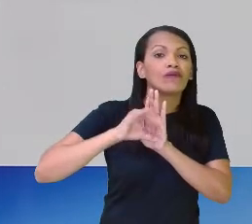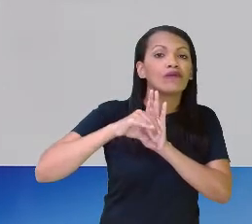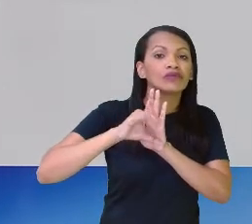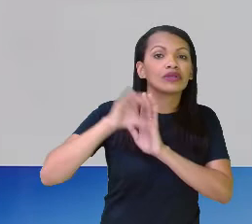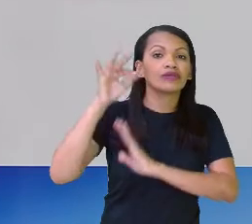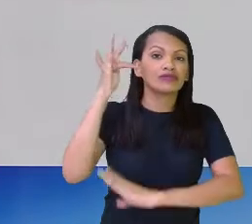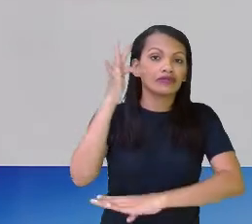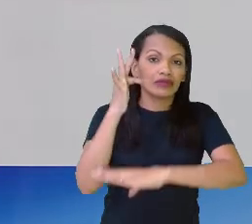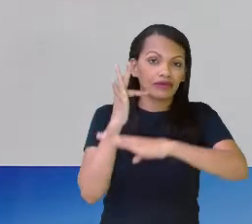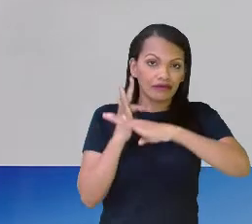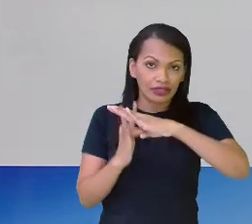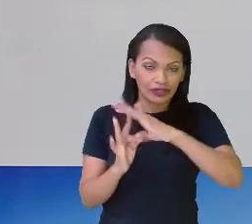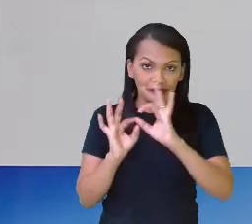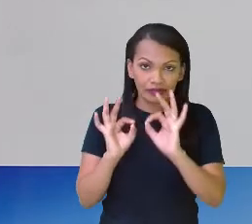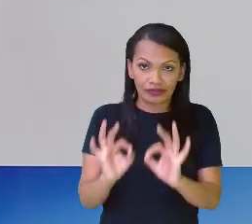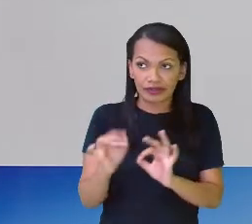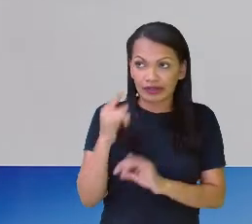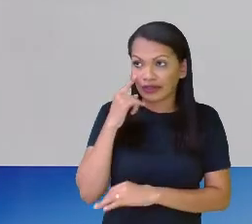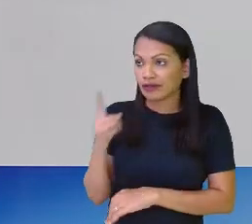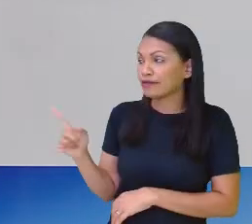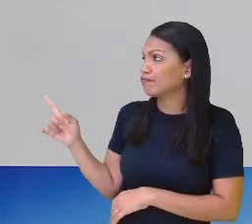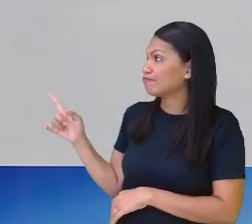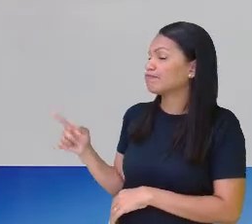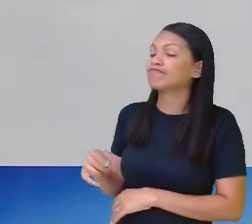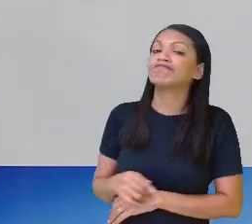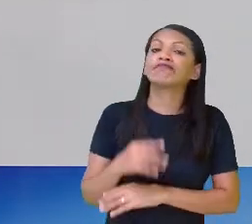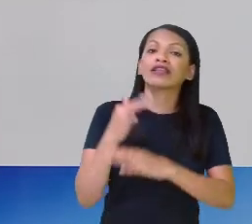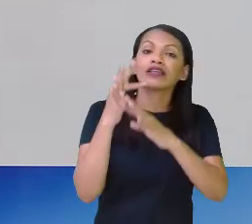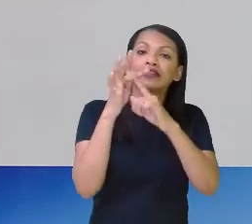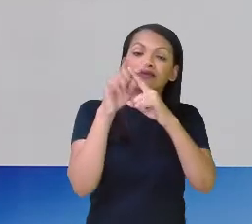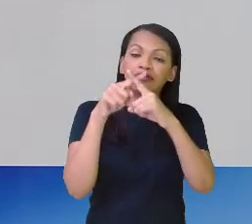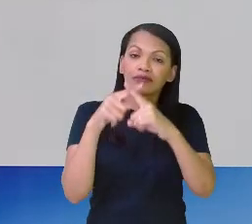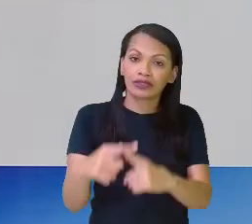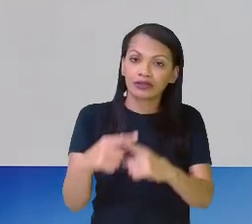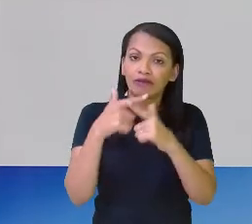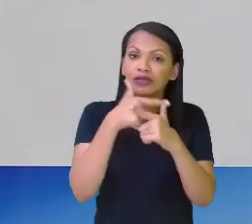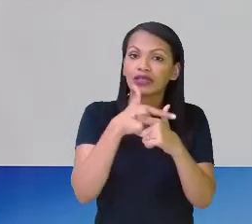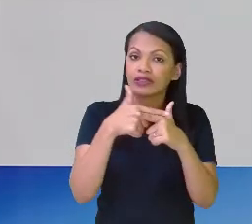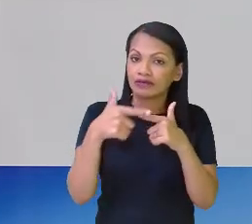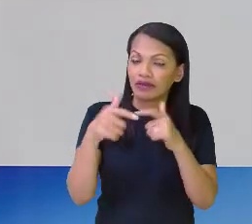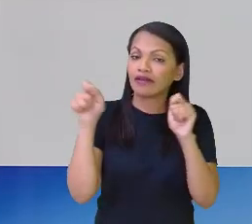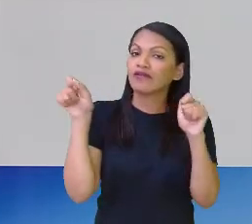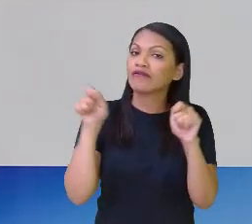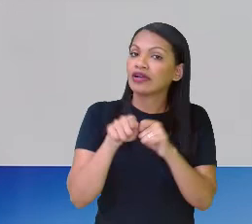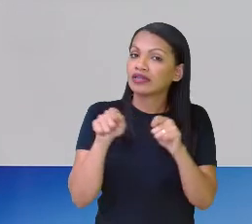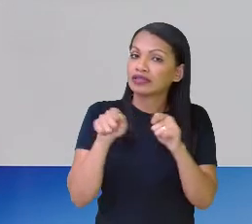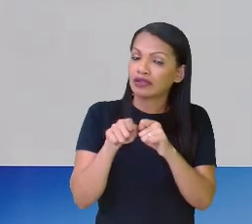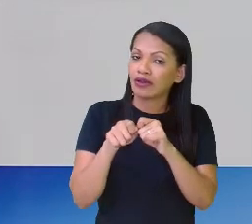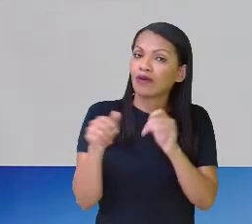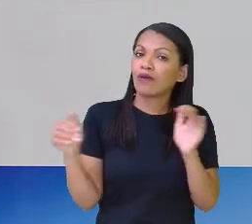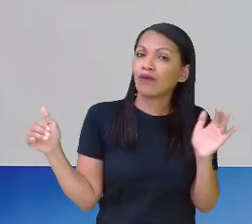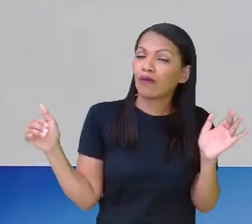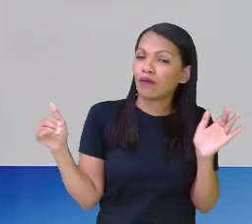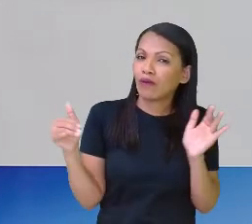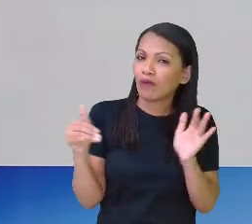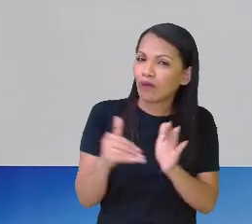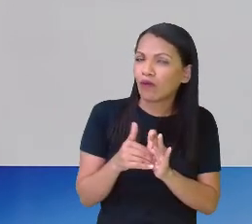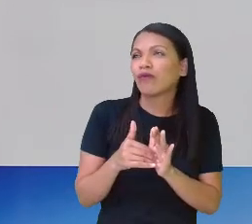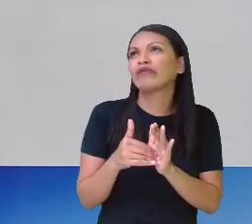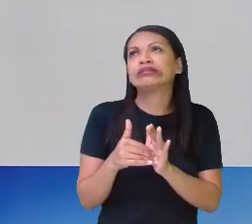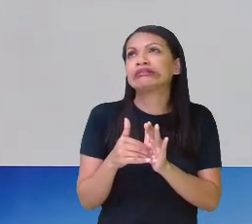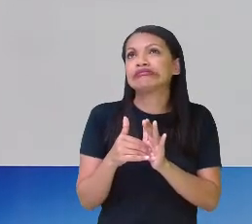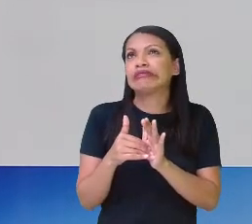equivalente. Essas questões de multiplicação e divisão, você vai fazer em último caso. E lógico, você precisa ter